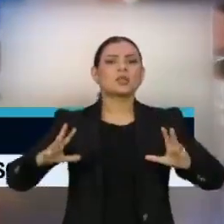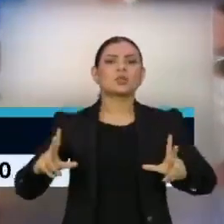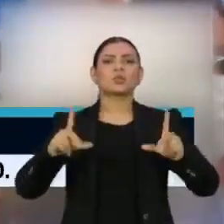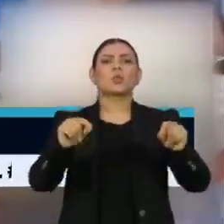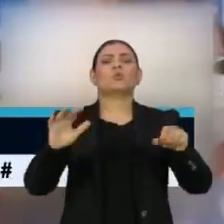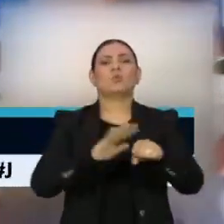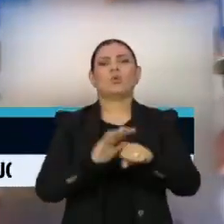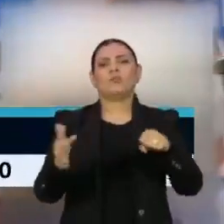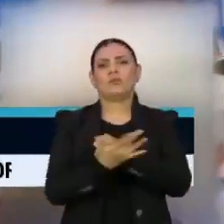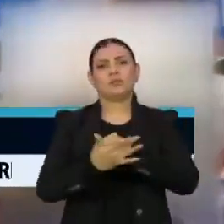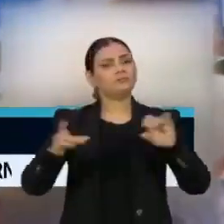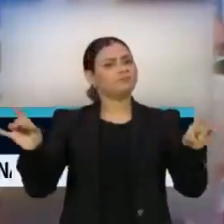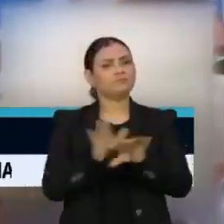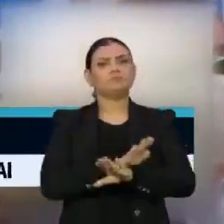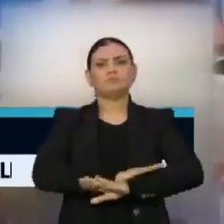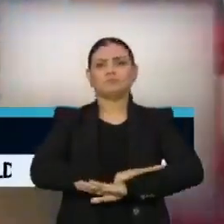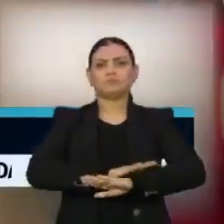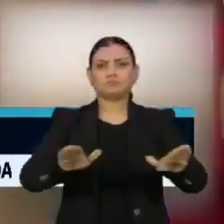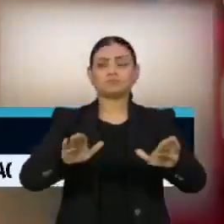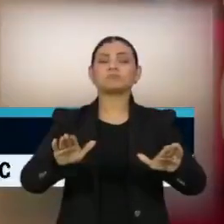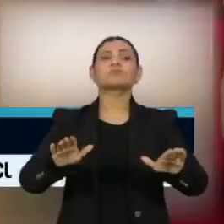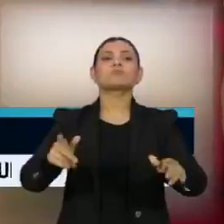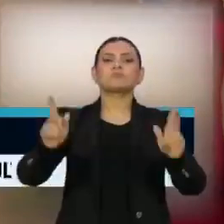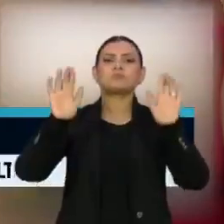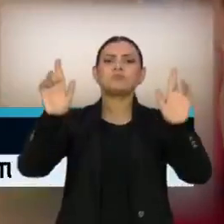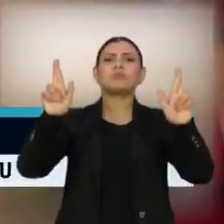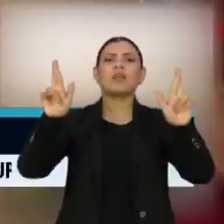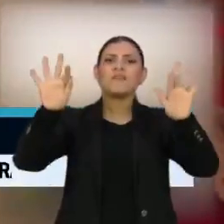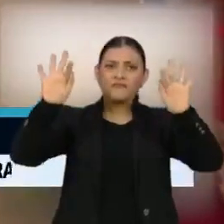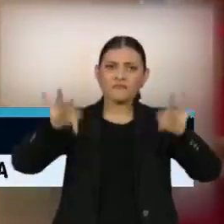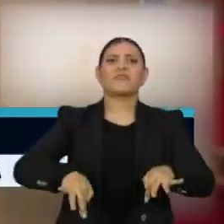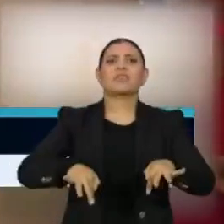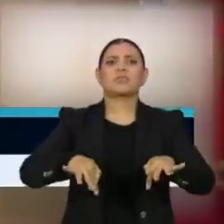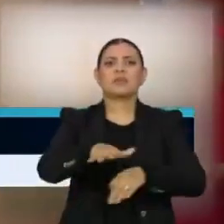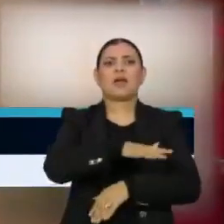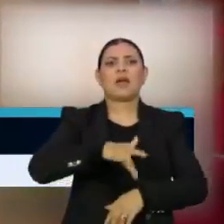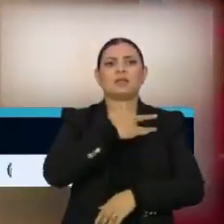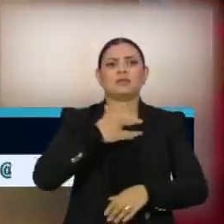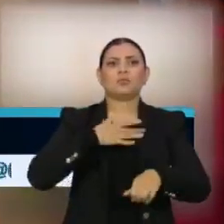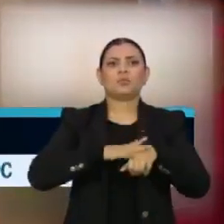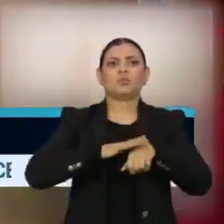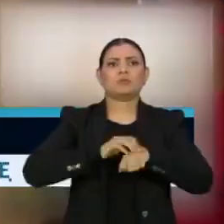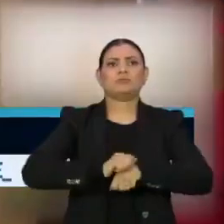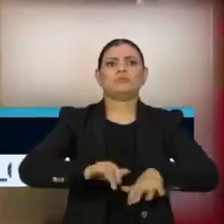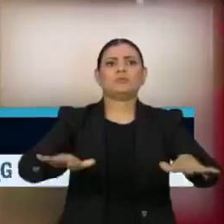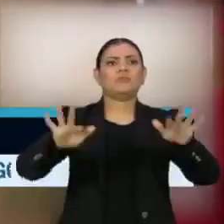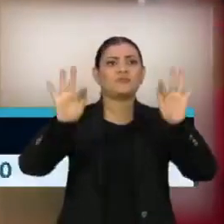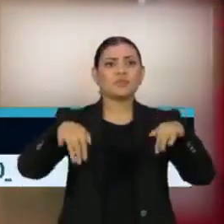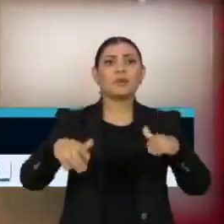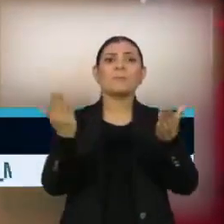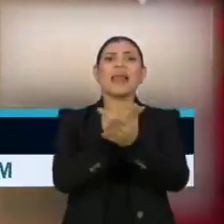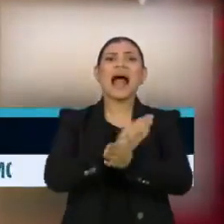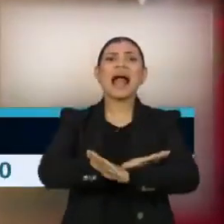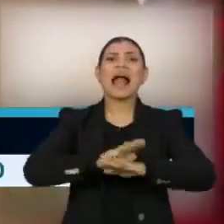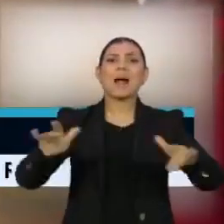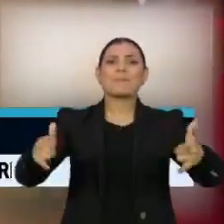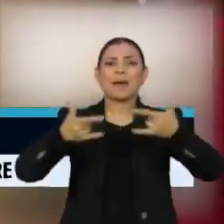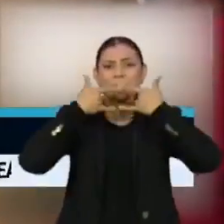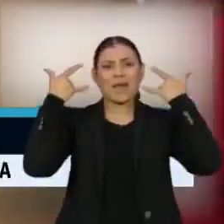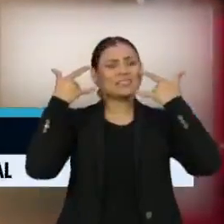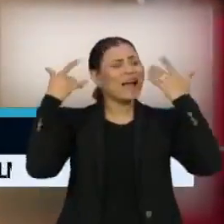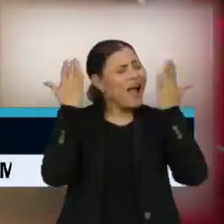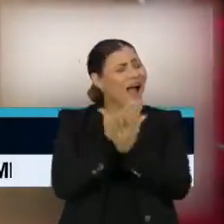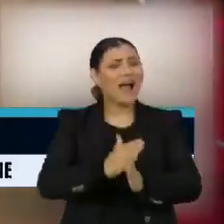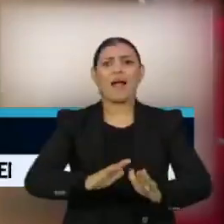contra a Covid-19. Poremos fim ao caráter pandêmico dessa doença para tirar de uma vez por todas